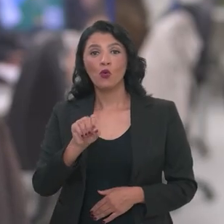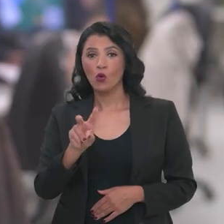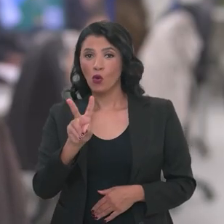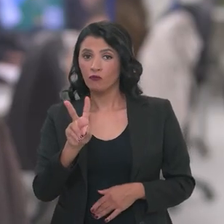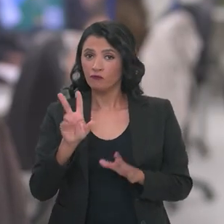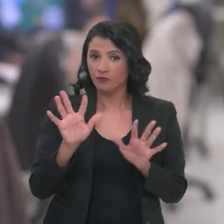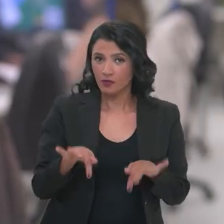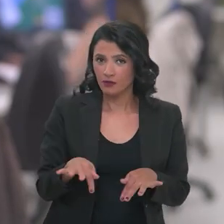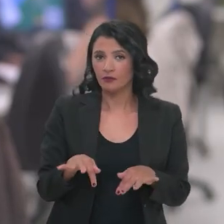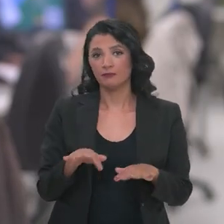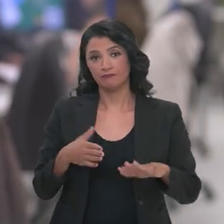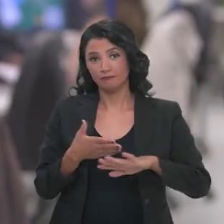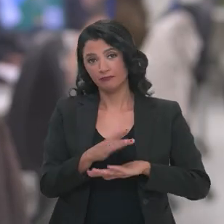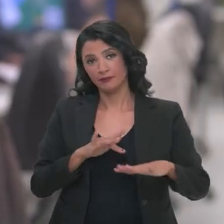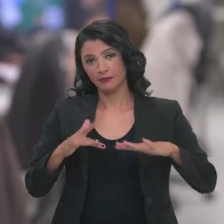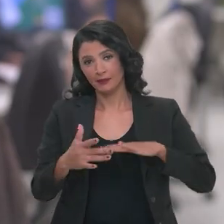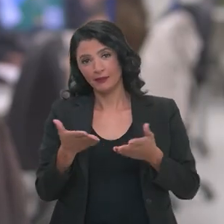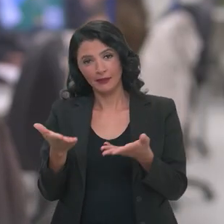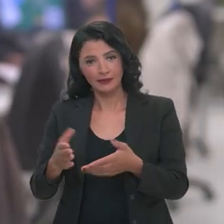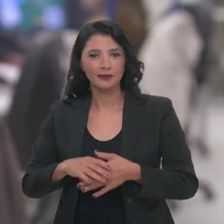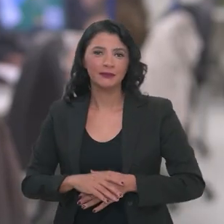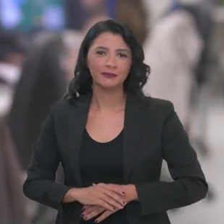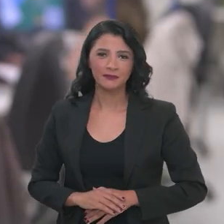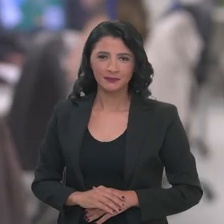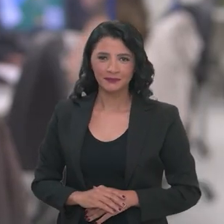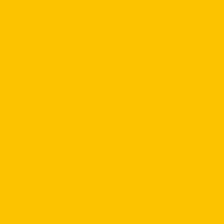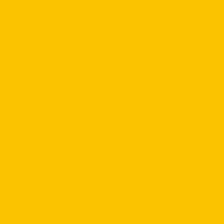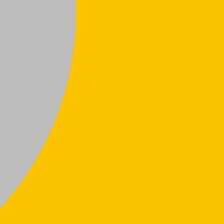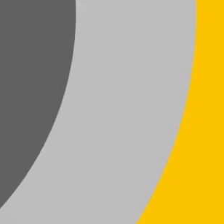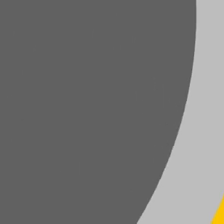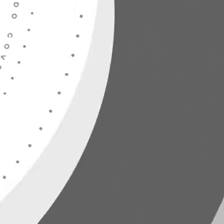hoje fica por aqui. Fica com a gente nas redes sociais.